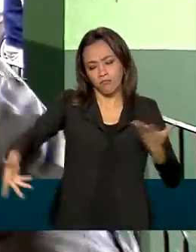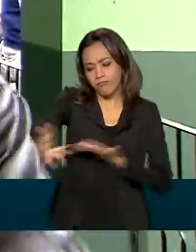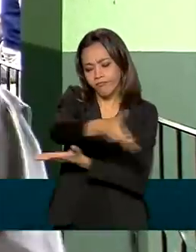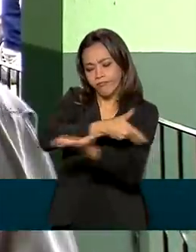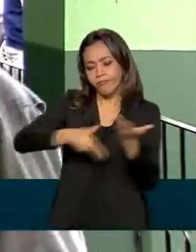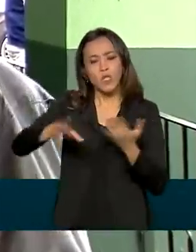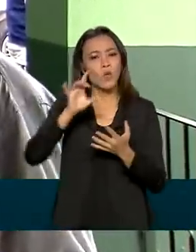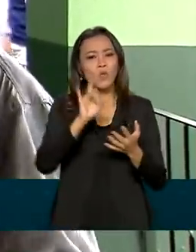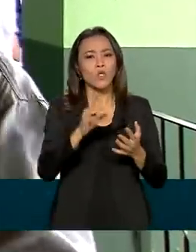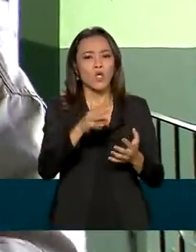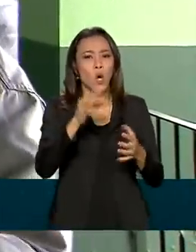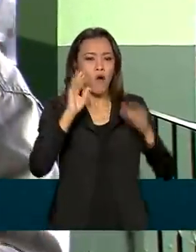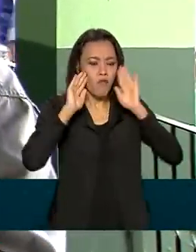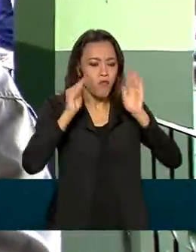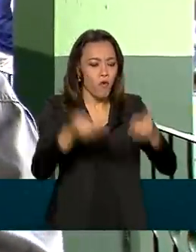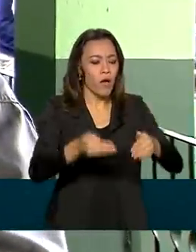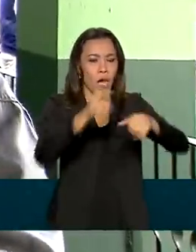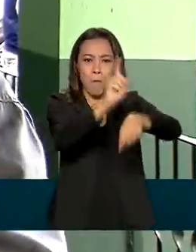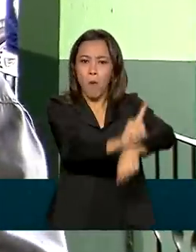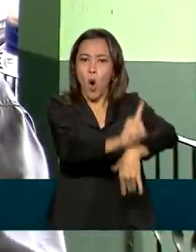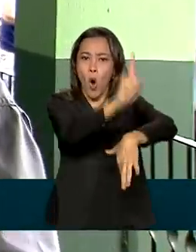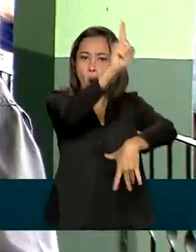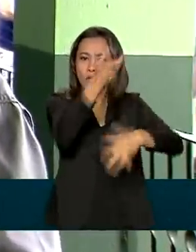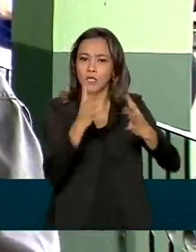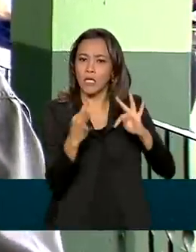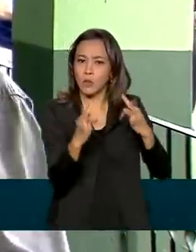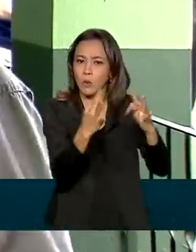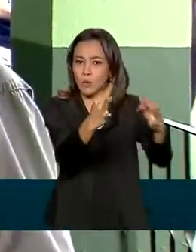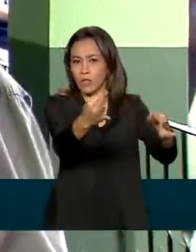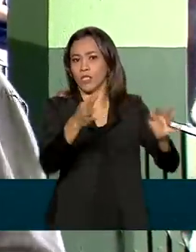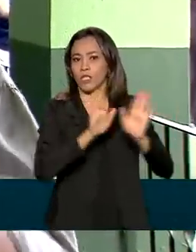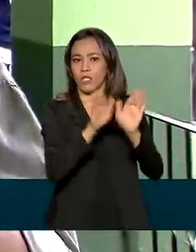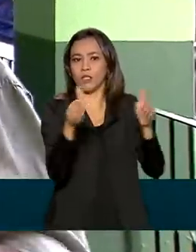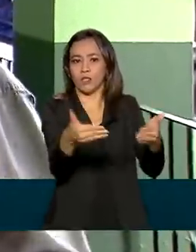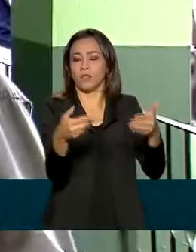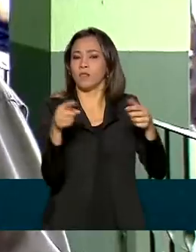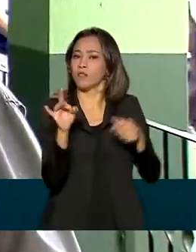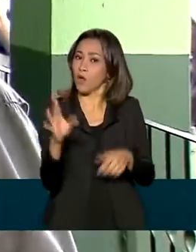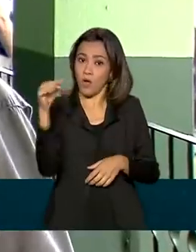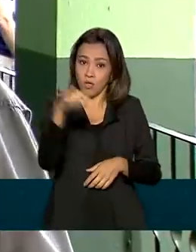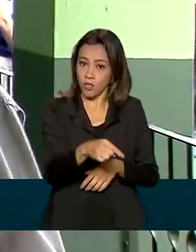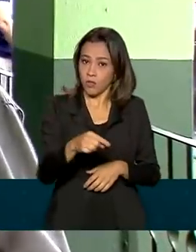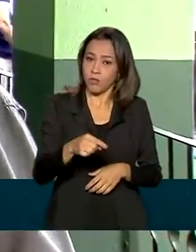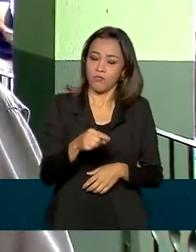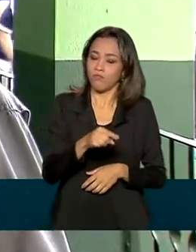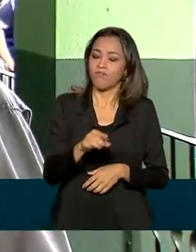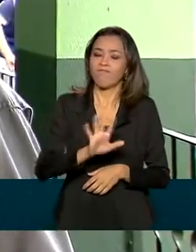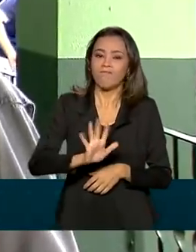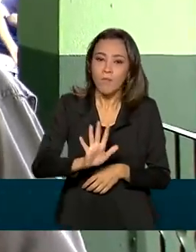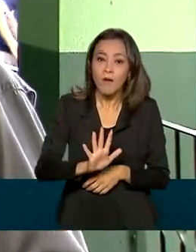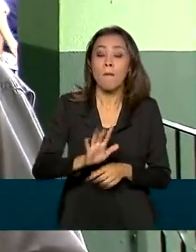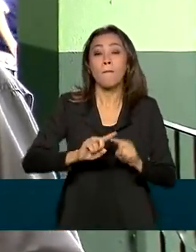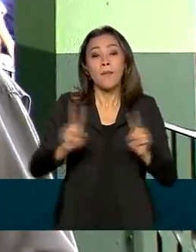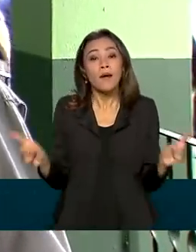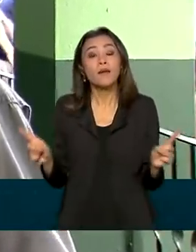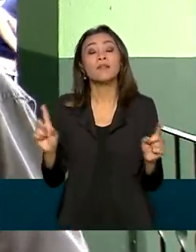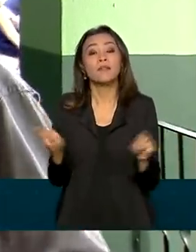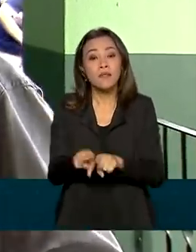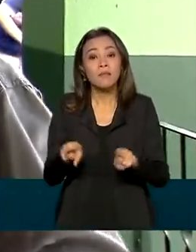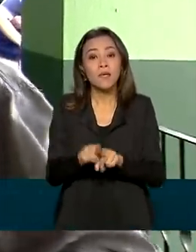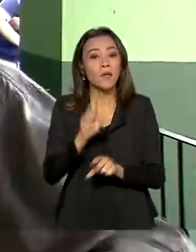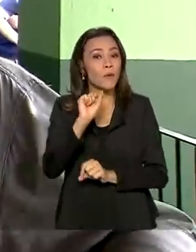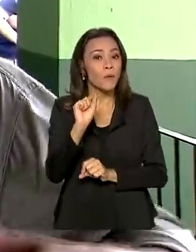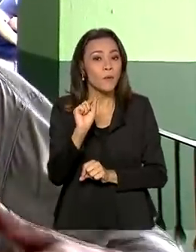desenvolvimento das partes específicas, das tecnologias associadas aos lançamentos de foguetes e satélites aqui, mas